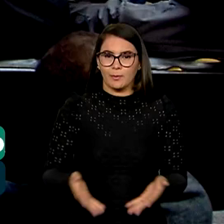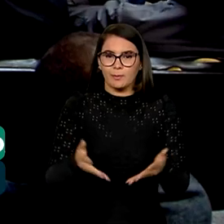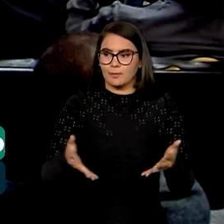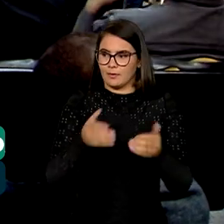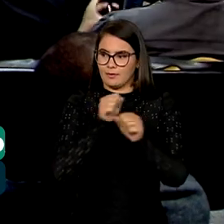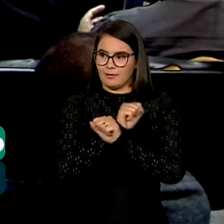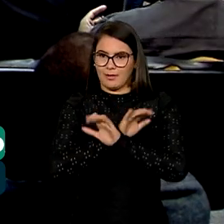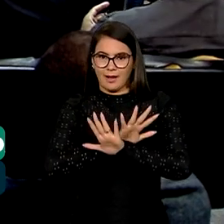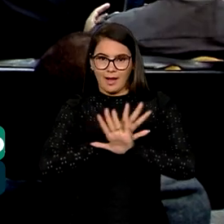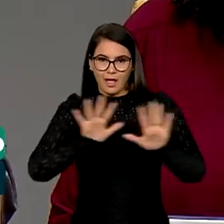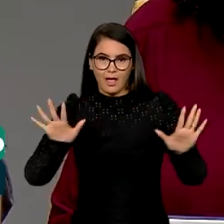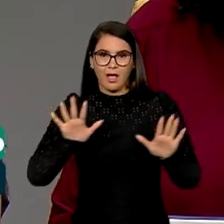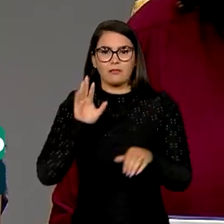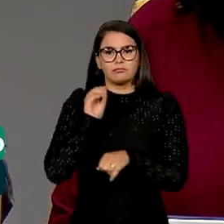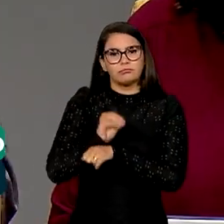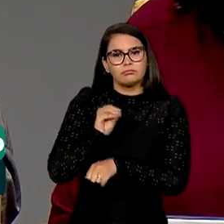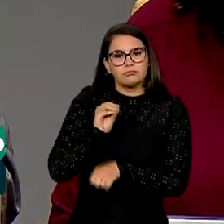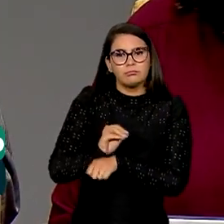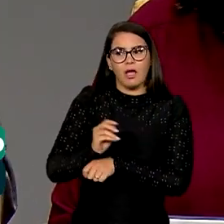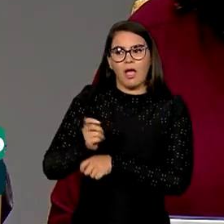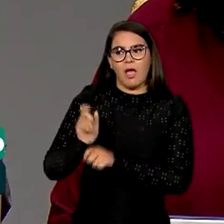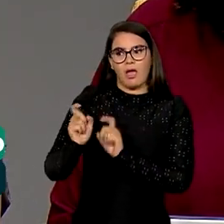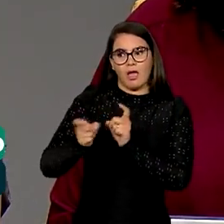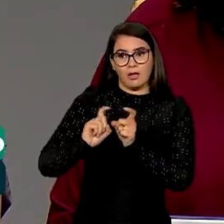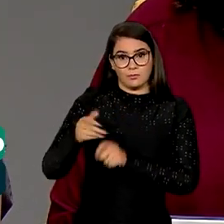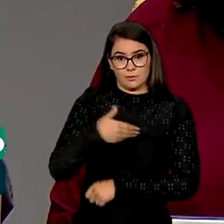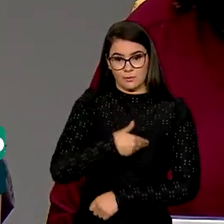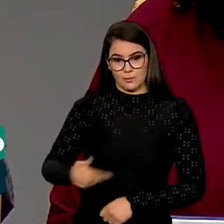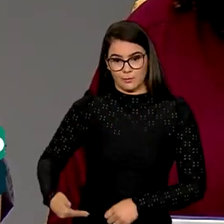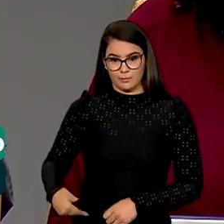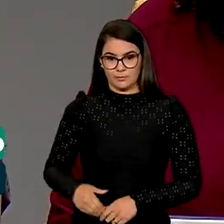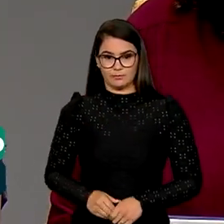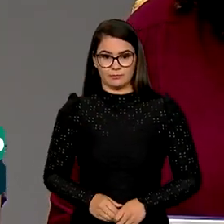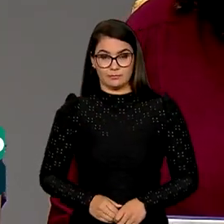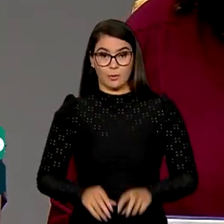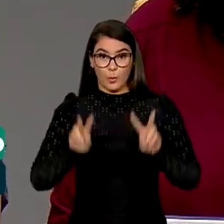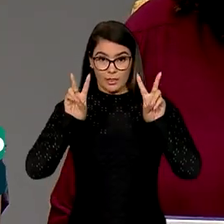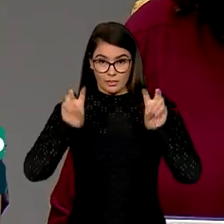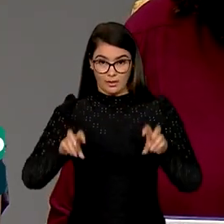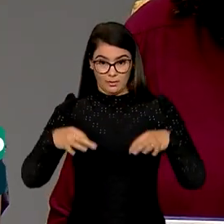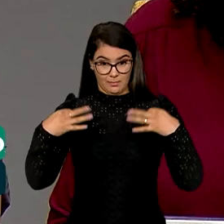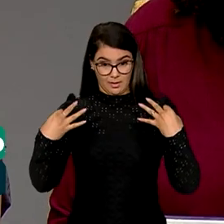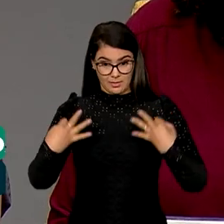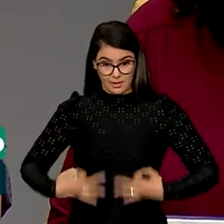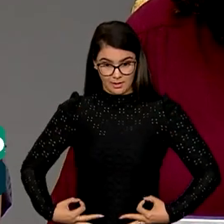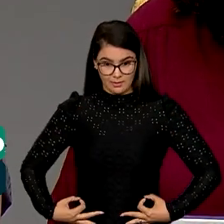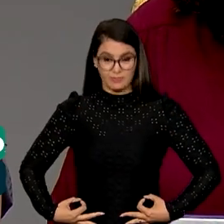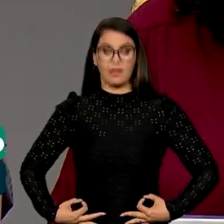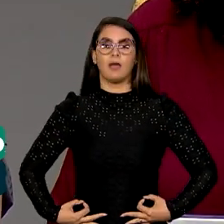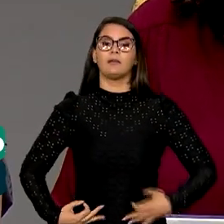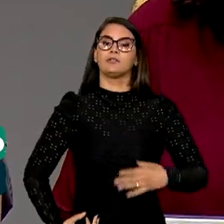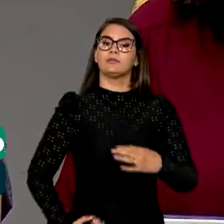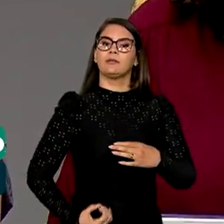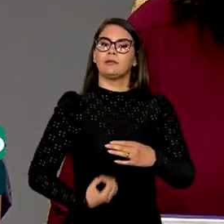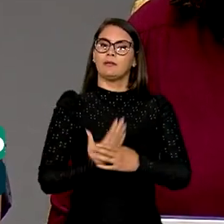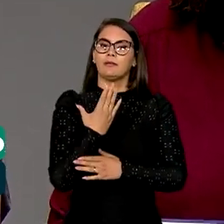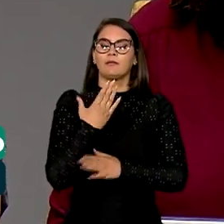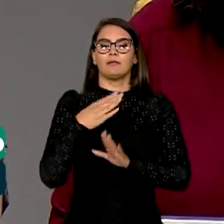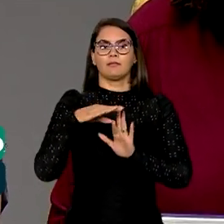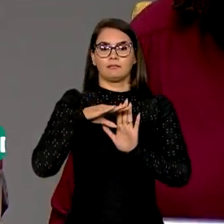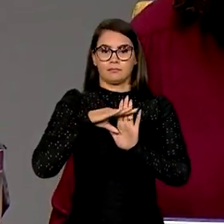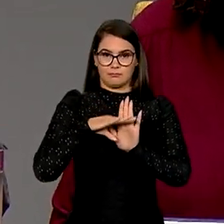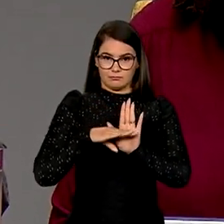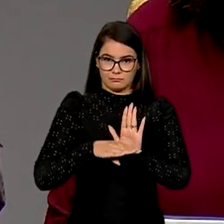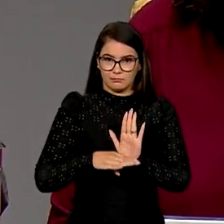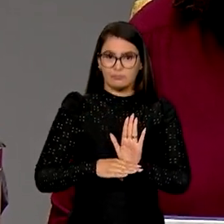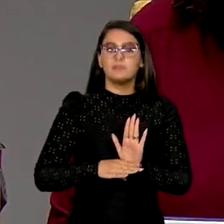transparência e zelo na administração pública. O tema integridade e a implementação dos programas de